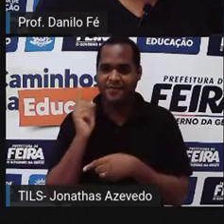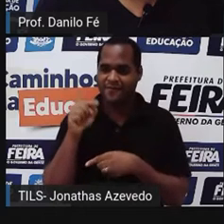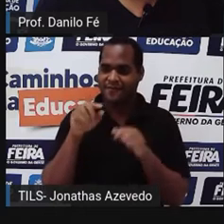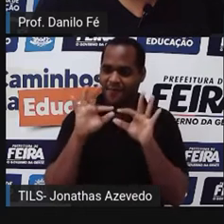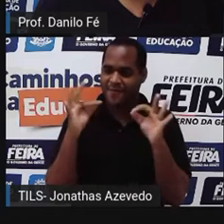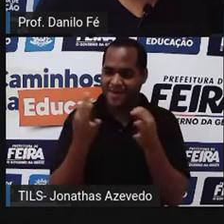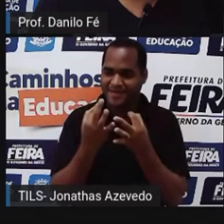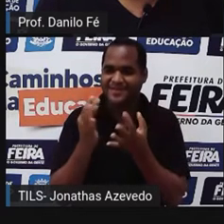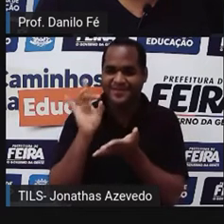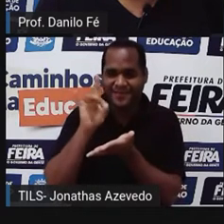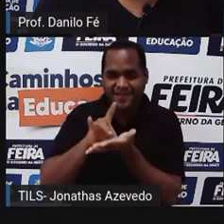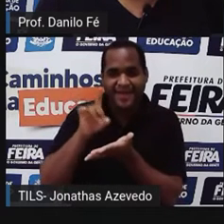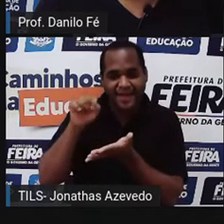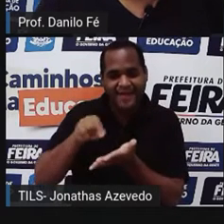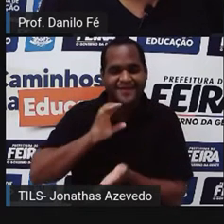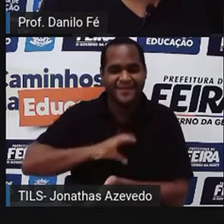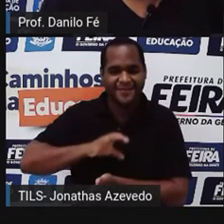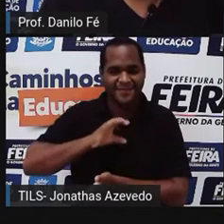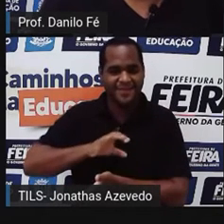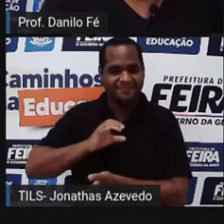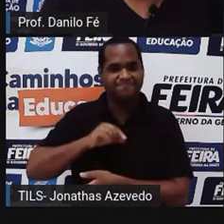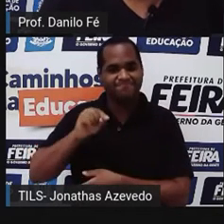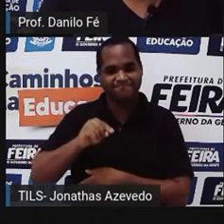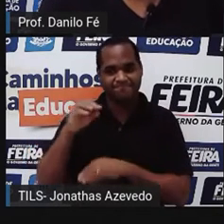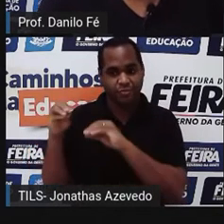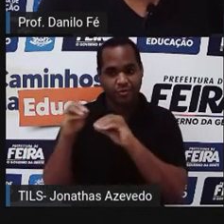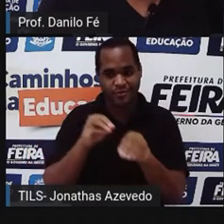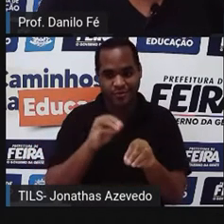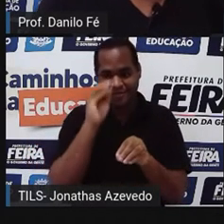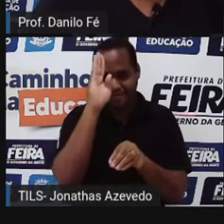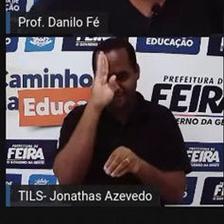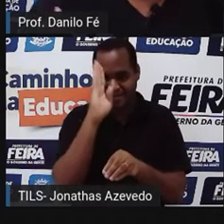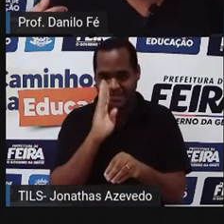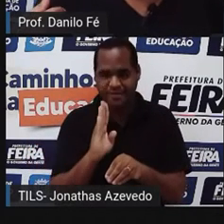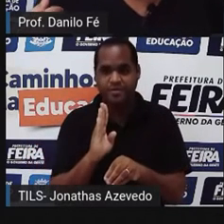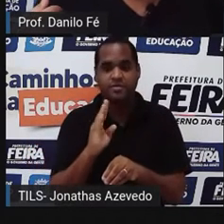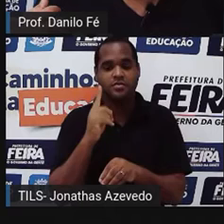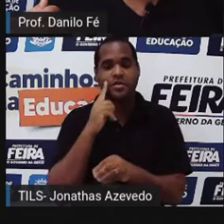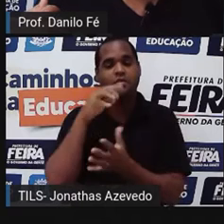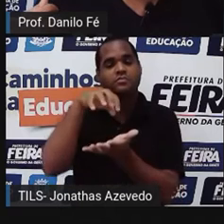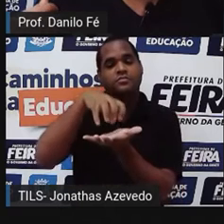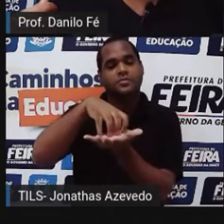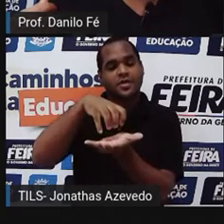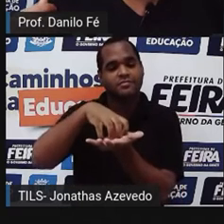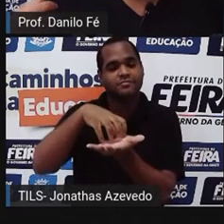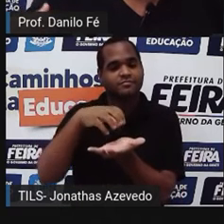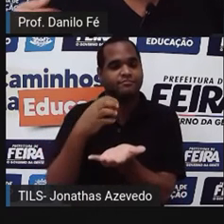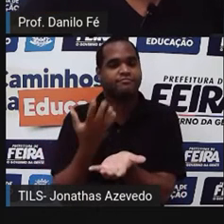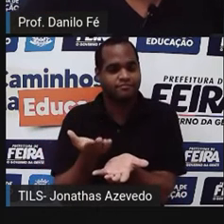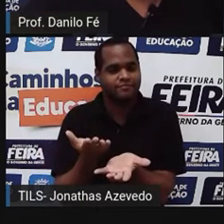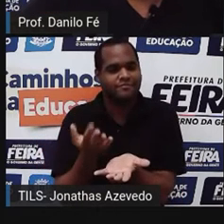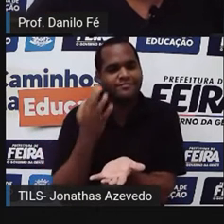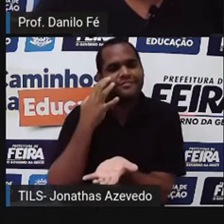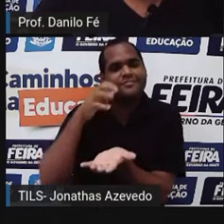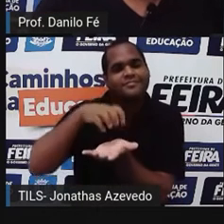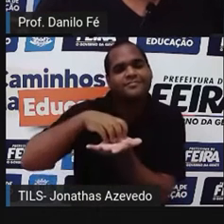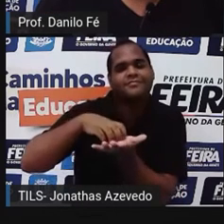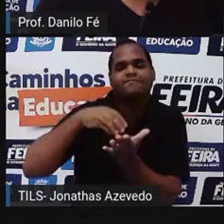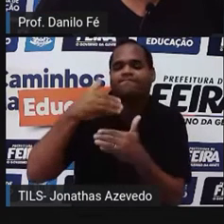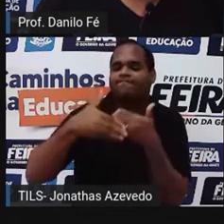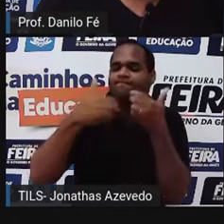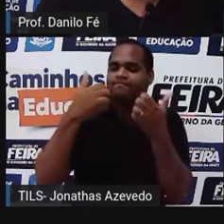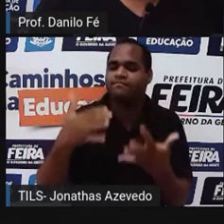da família real portuguesa para o Brasil, que é um elemento central em apressar